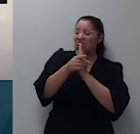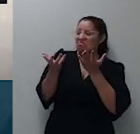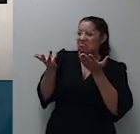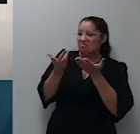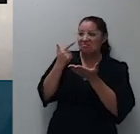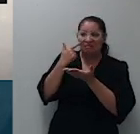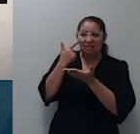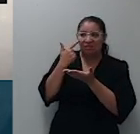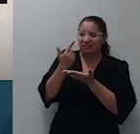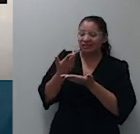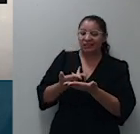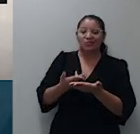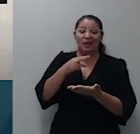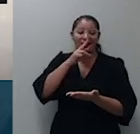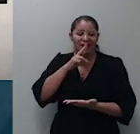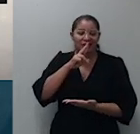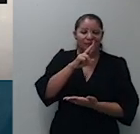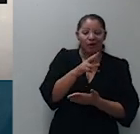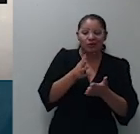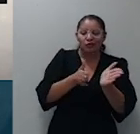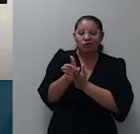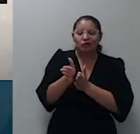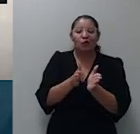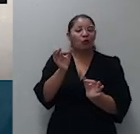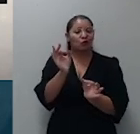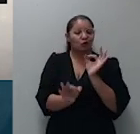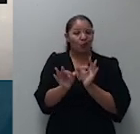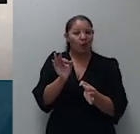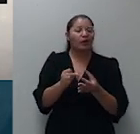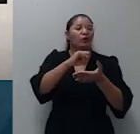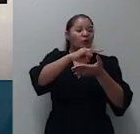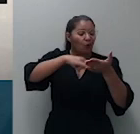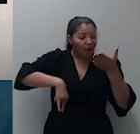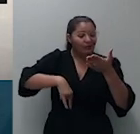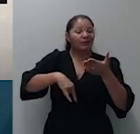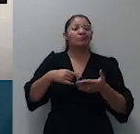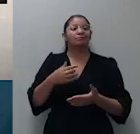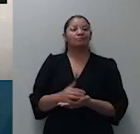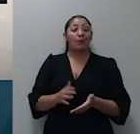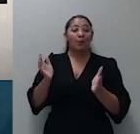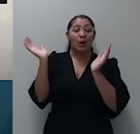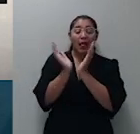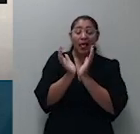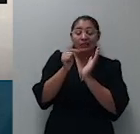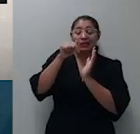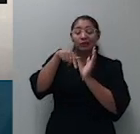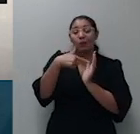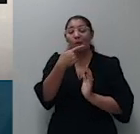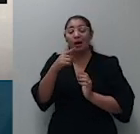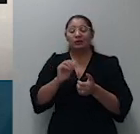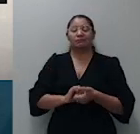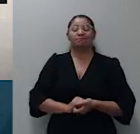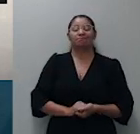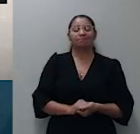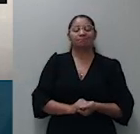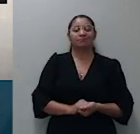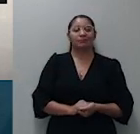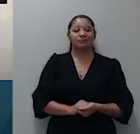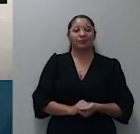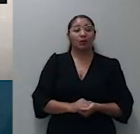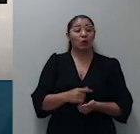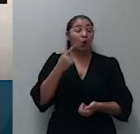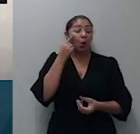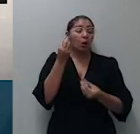decisão transitada em julgado e do acordo proferido por esta sétima turma especializada quanto a verificação do valor de